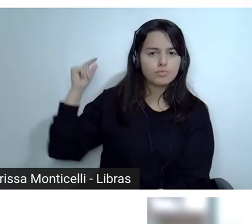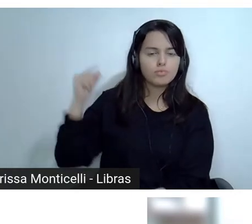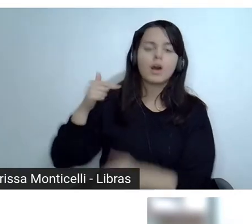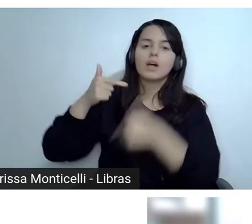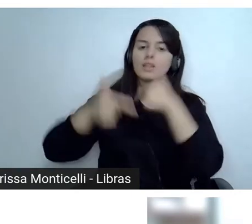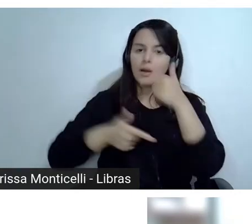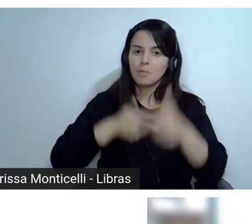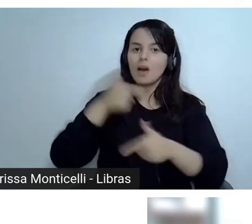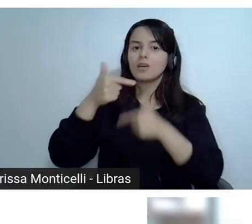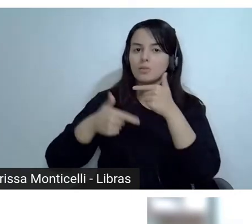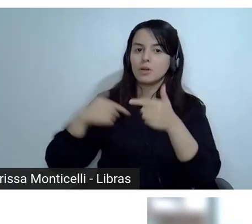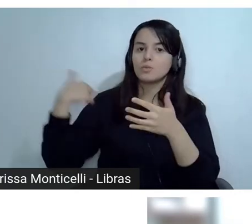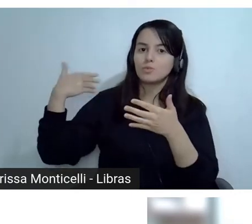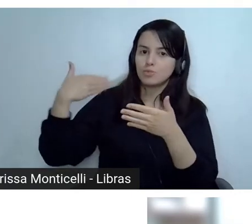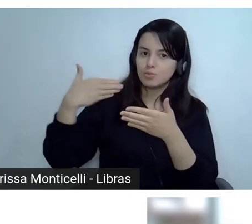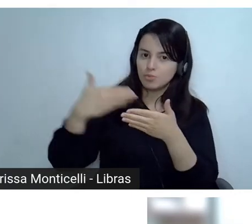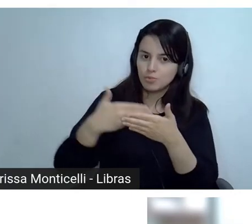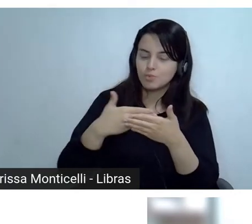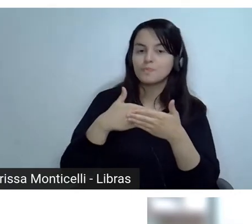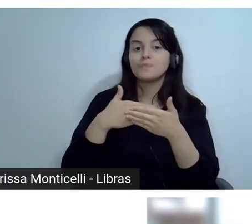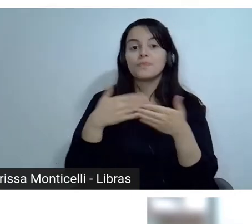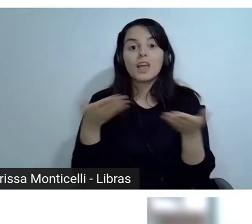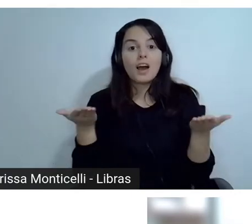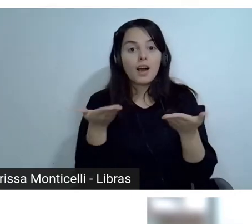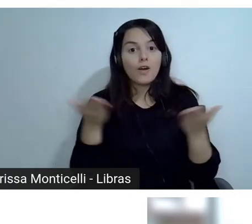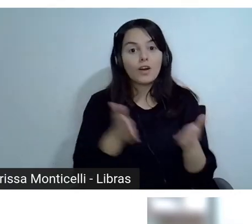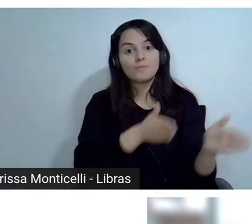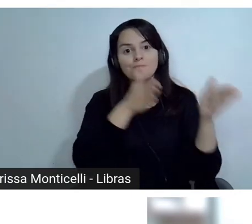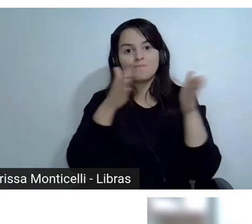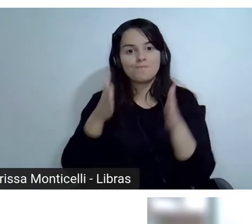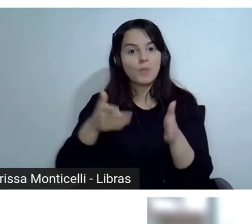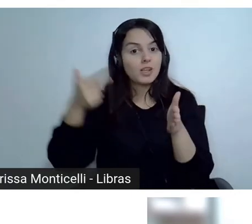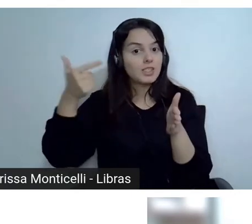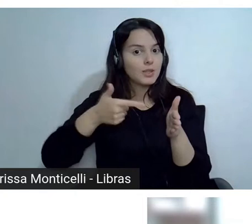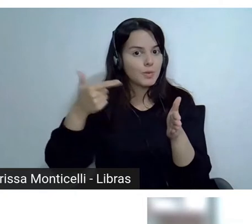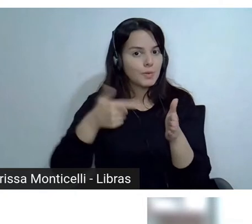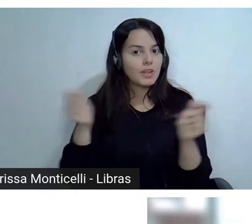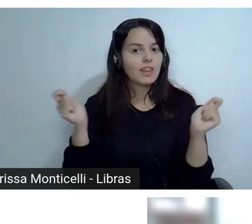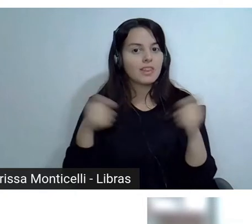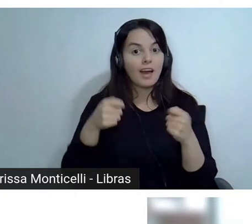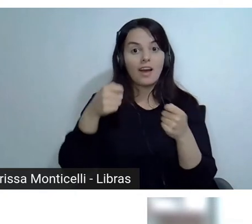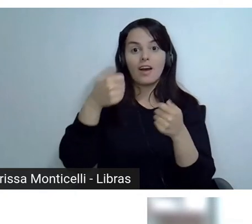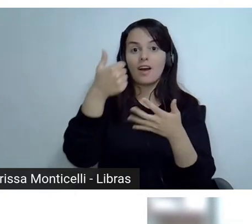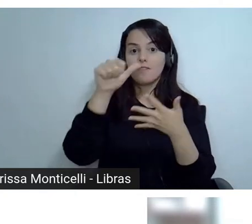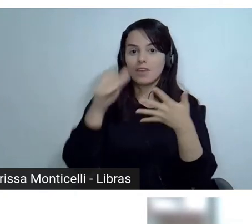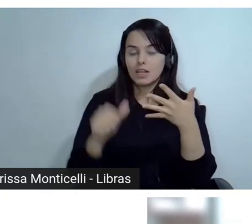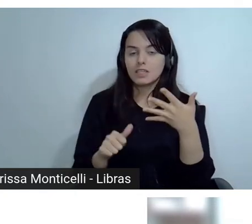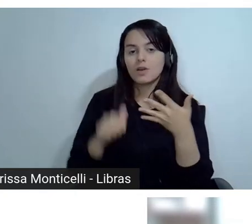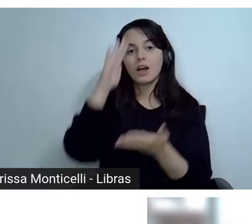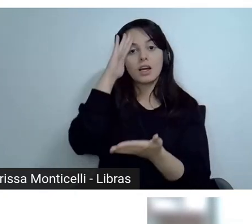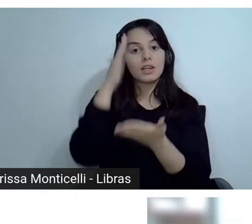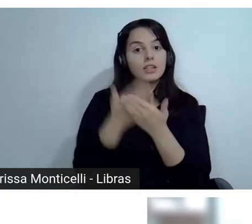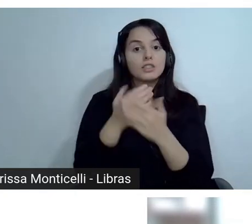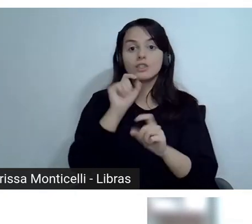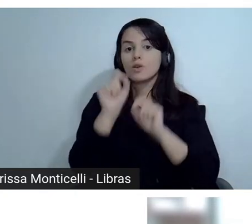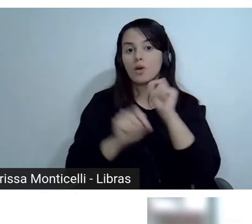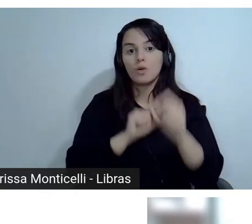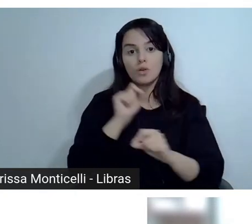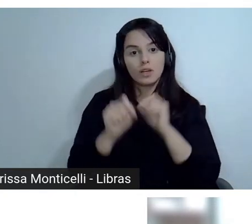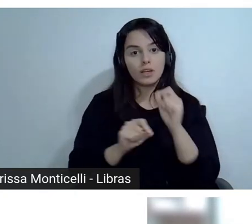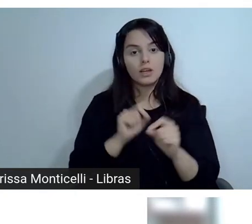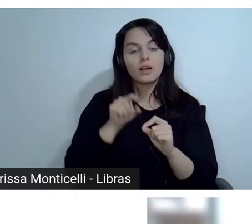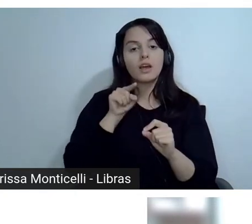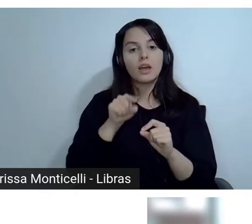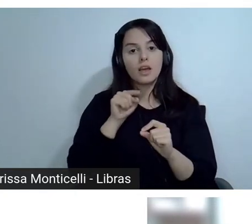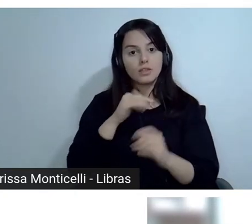segunda etapa da avaliação. E a gente acredita muito no desempenho, na ampliação do